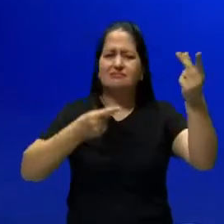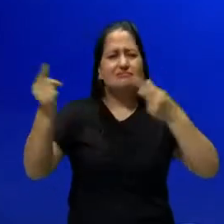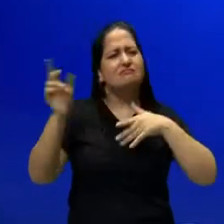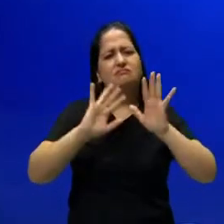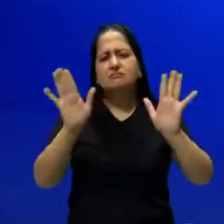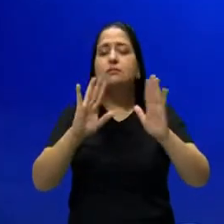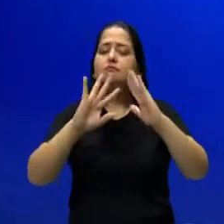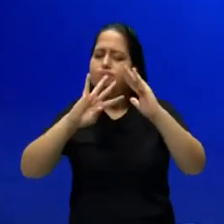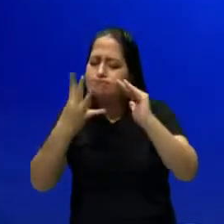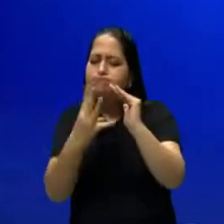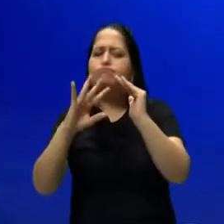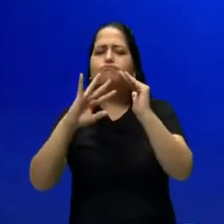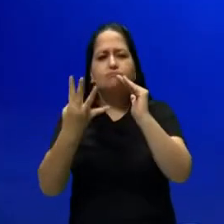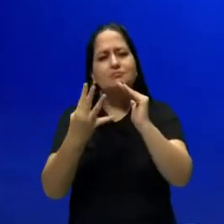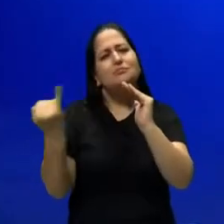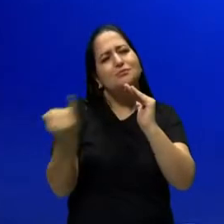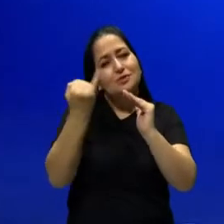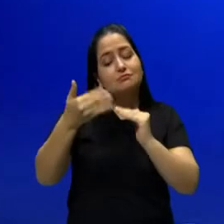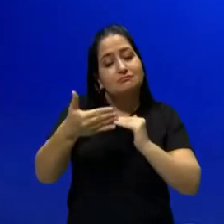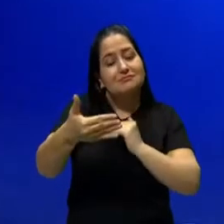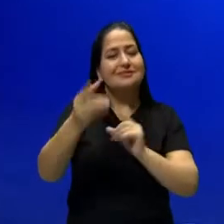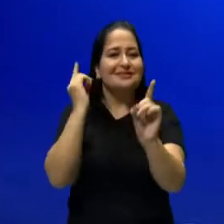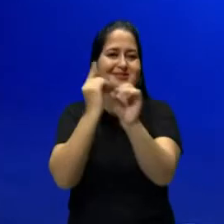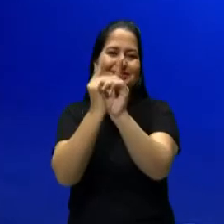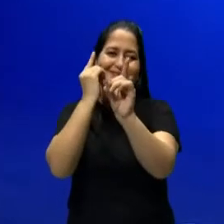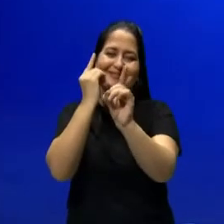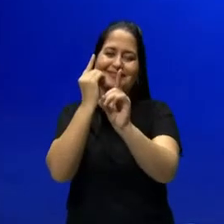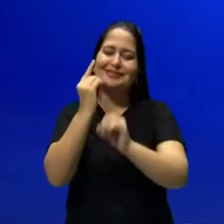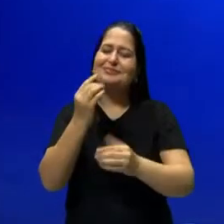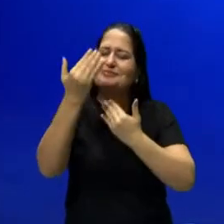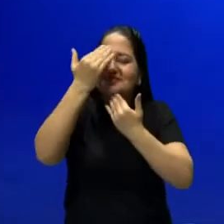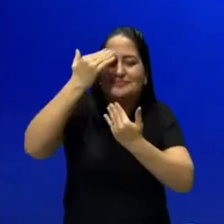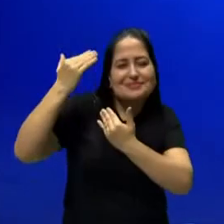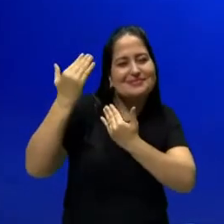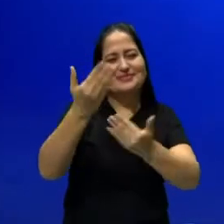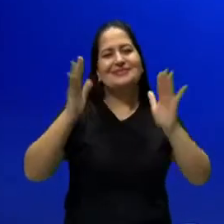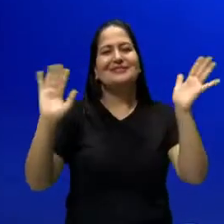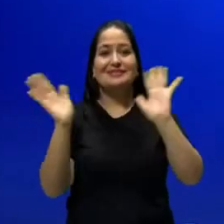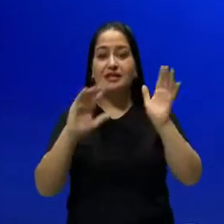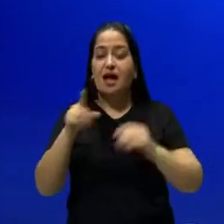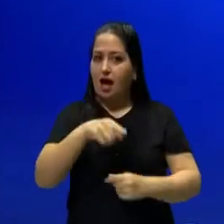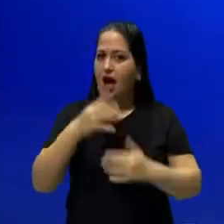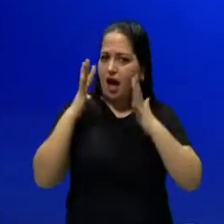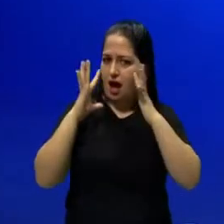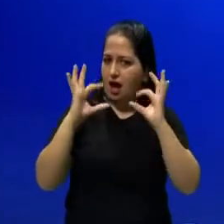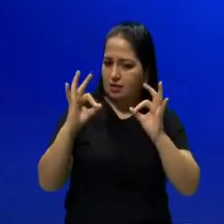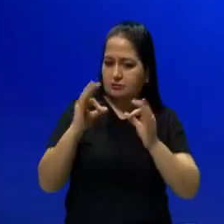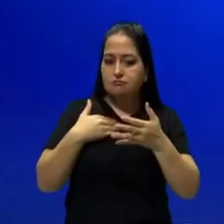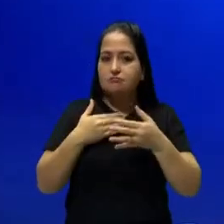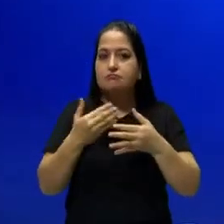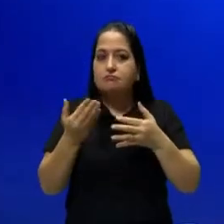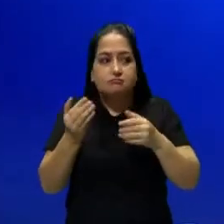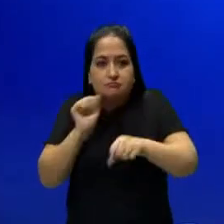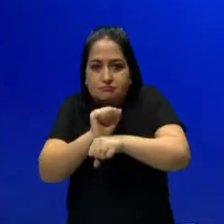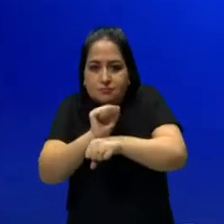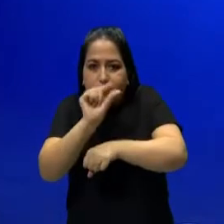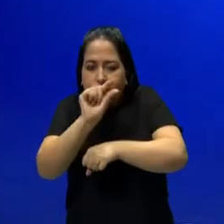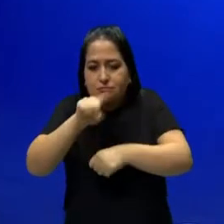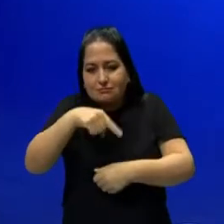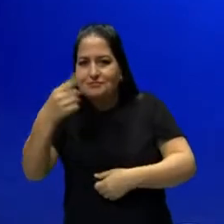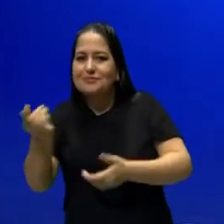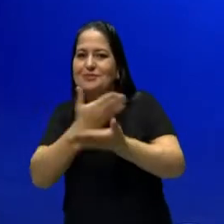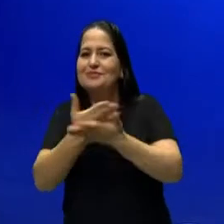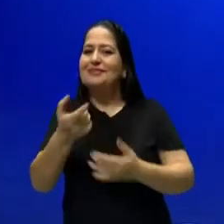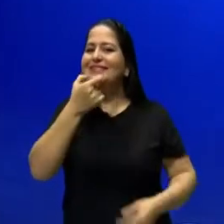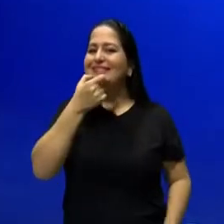cumpra a sua quarentena, que a gente se encontra logo, logo. Muito obrigada, galera. Fica ligado. Após o intervalo, nós vamos ter aula de